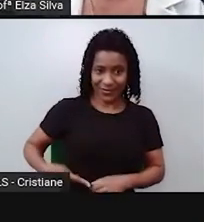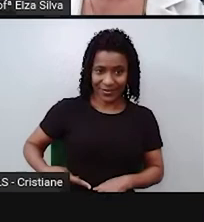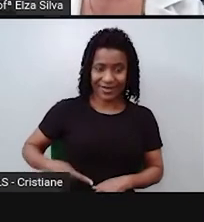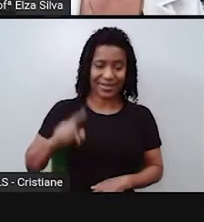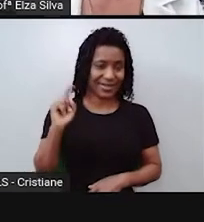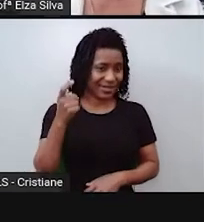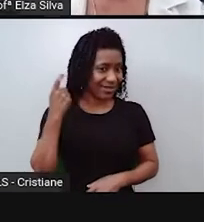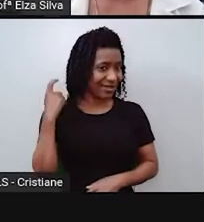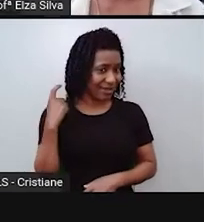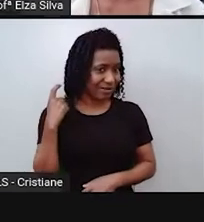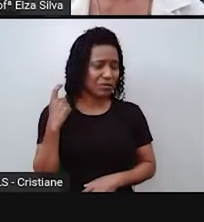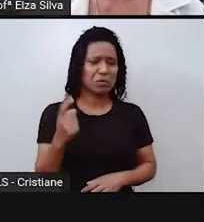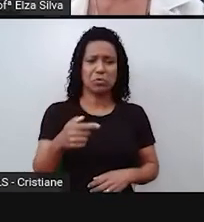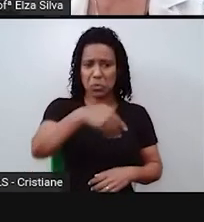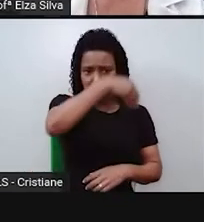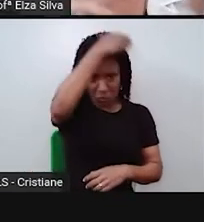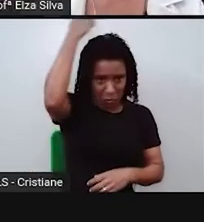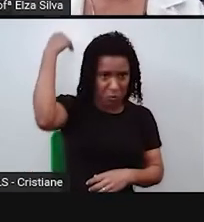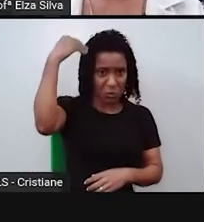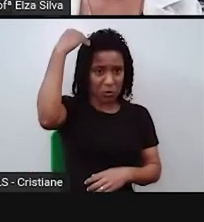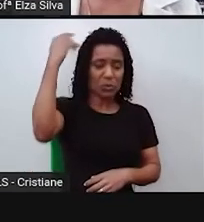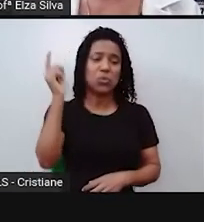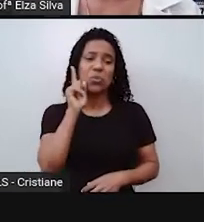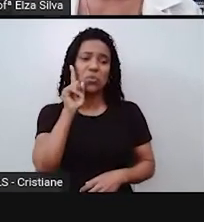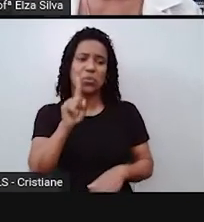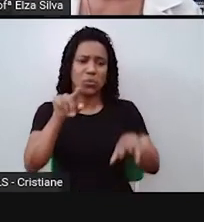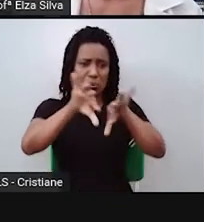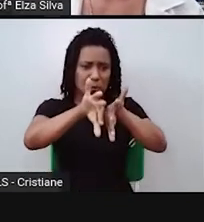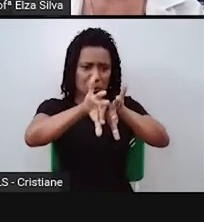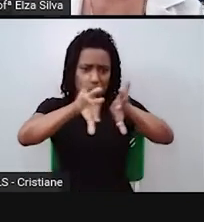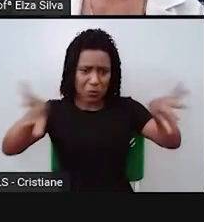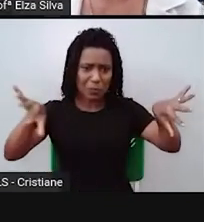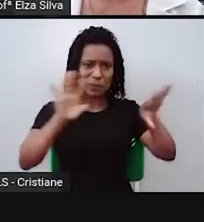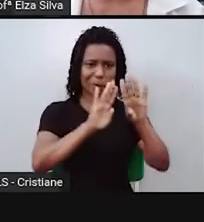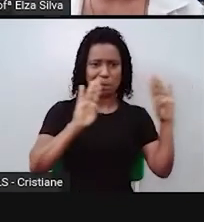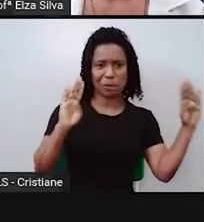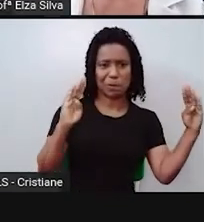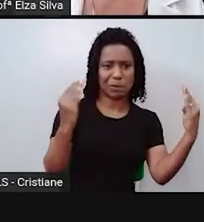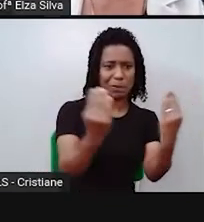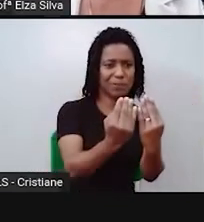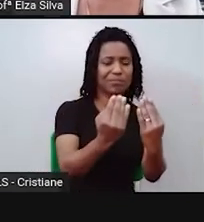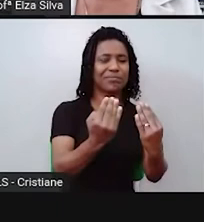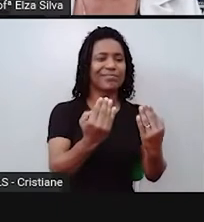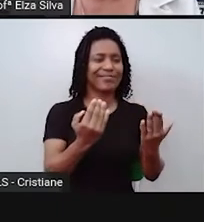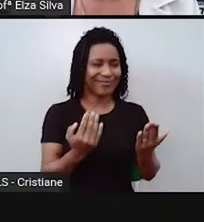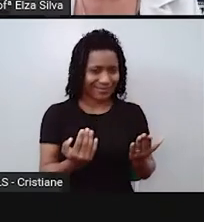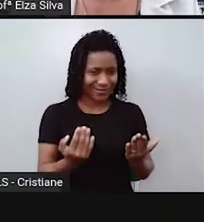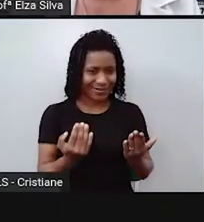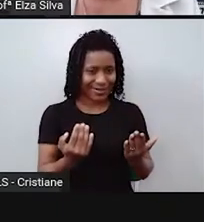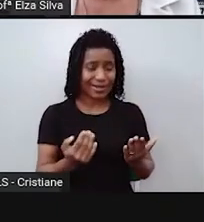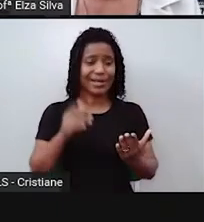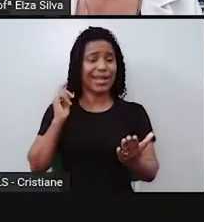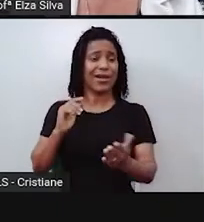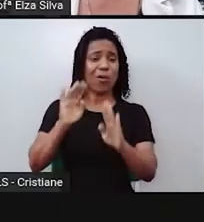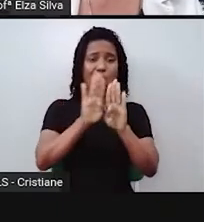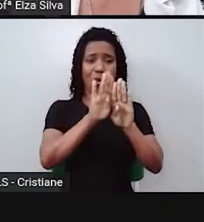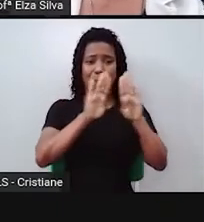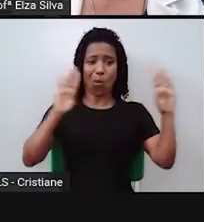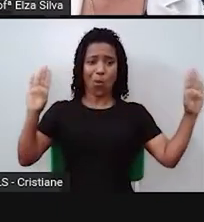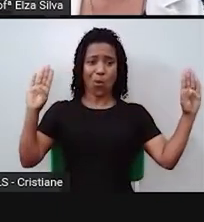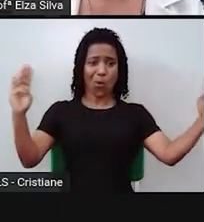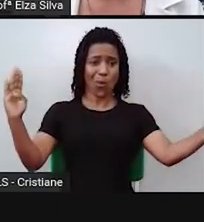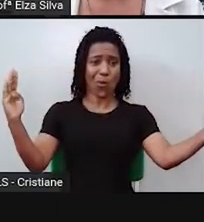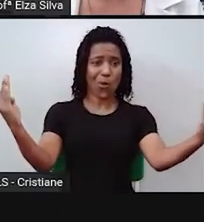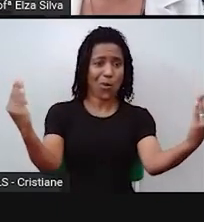criticada por muitos americanos e por todo o mundo. A questão é, quem irá pagar a conta? E isso